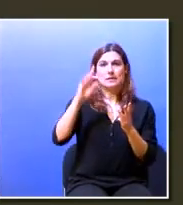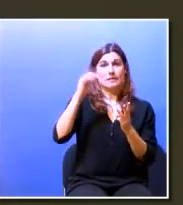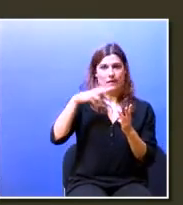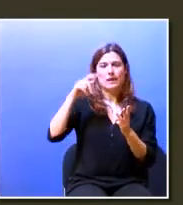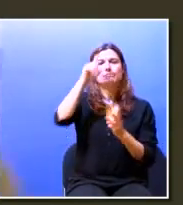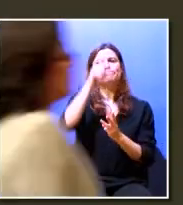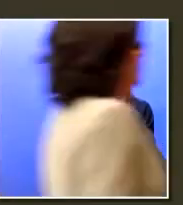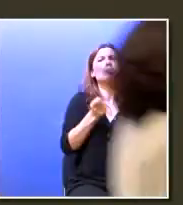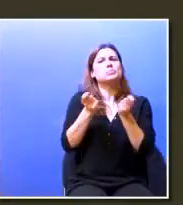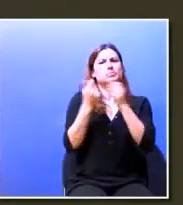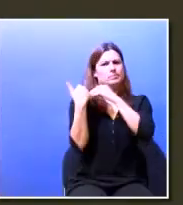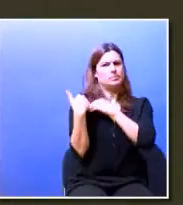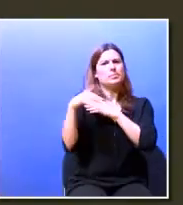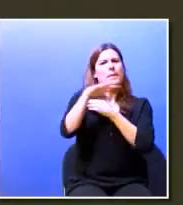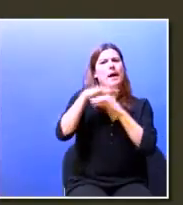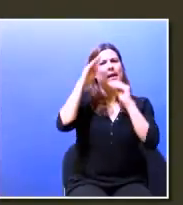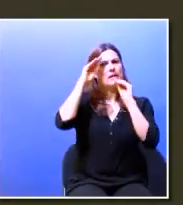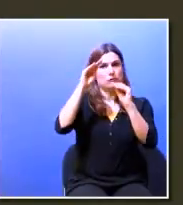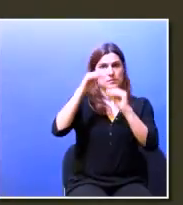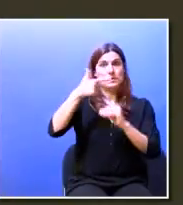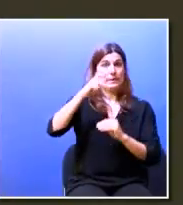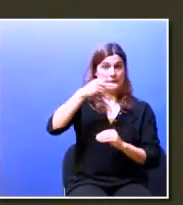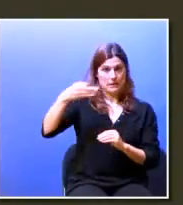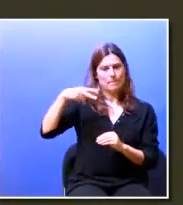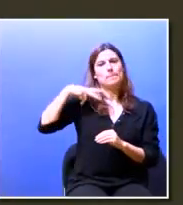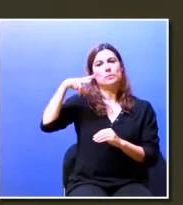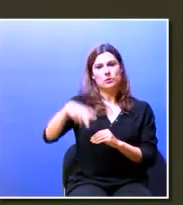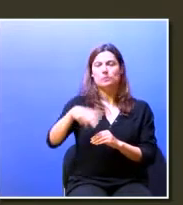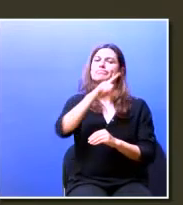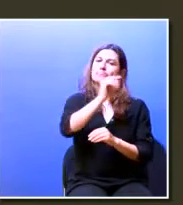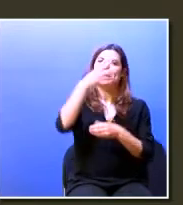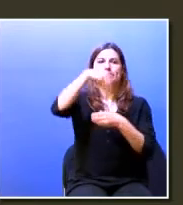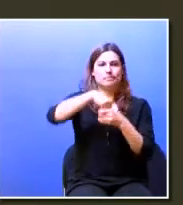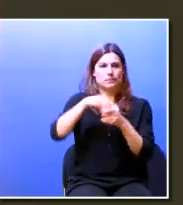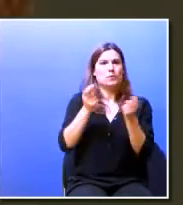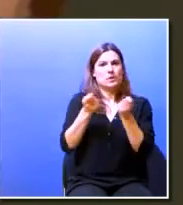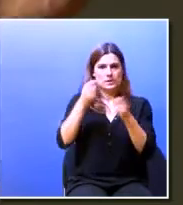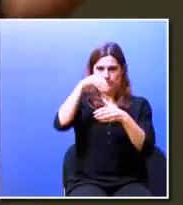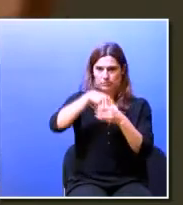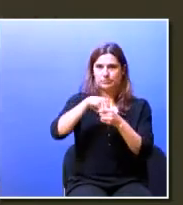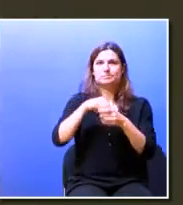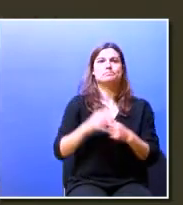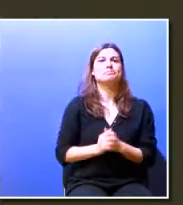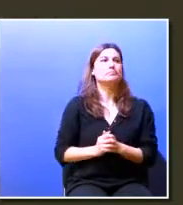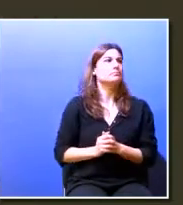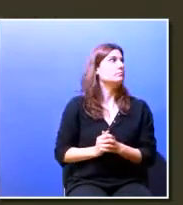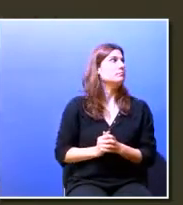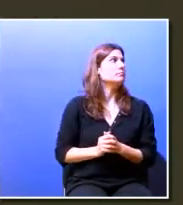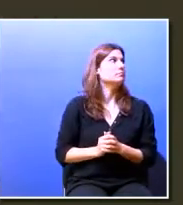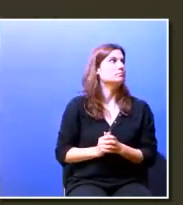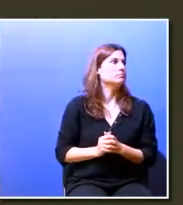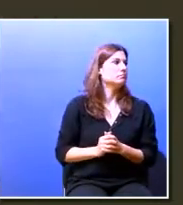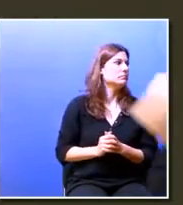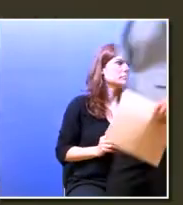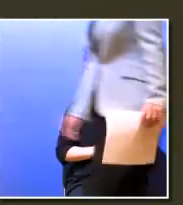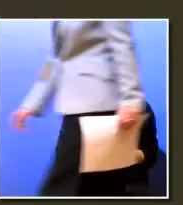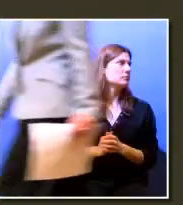gestora de formação da TAP Portugal e também membro da organização. Estão aqui já no palco